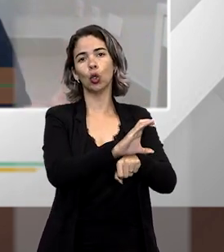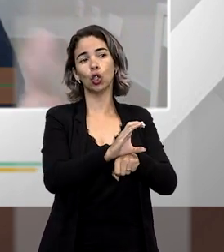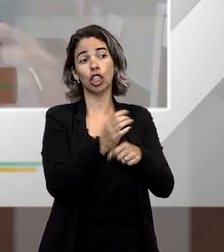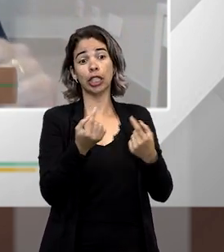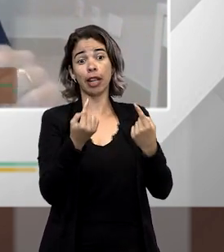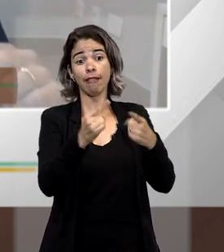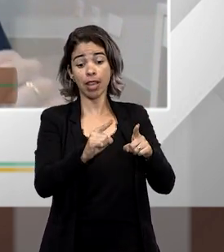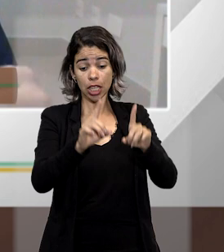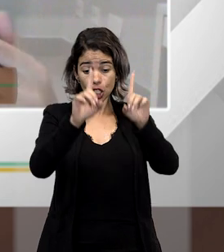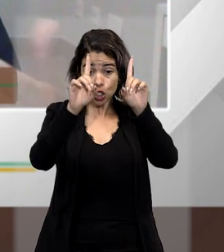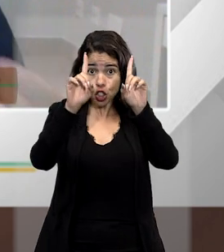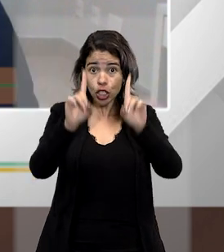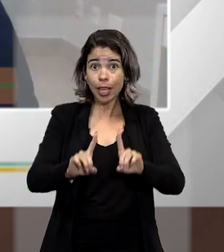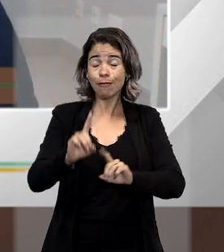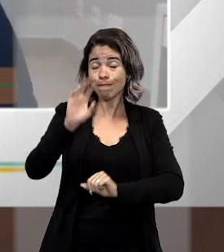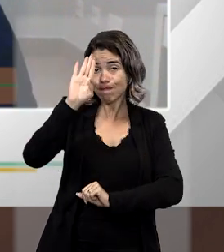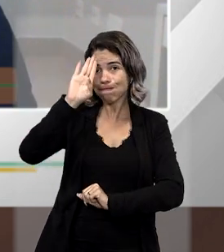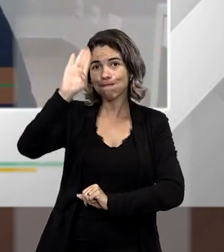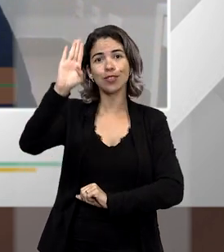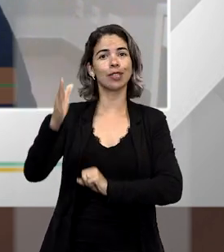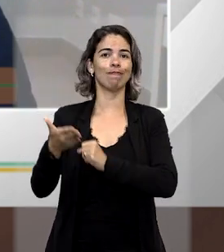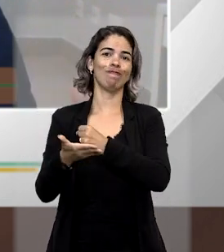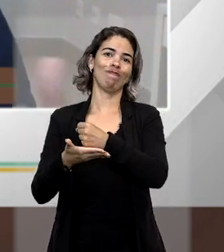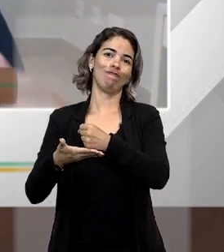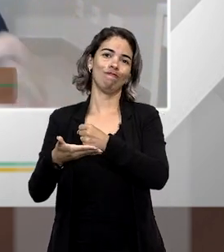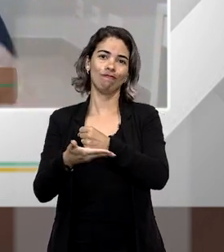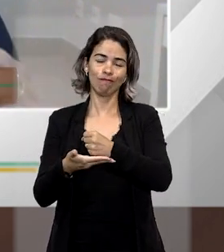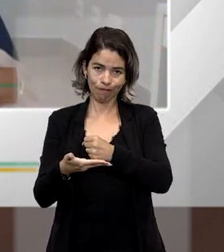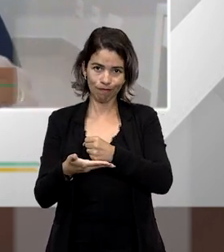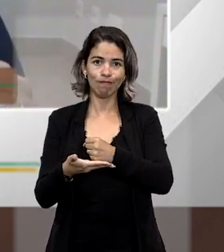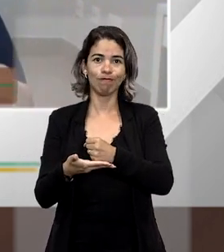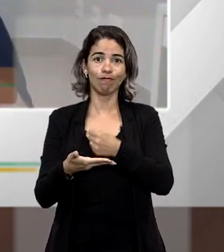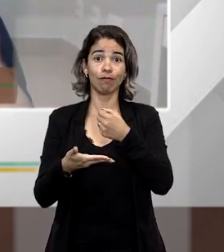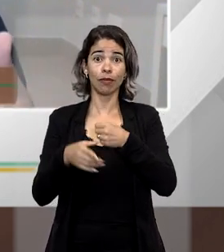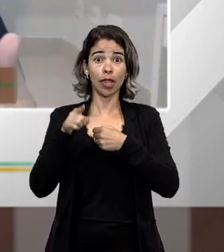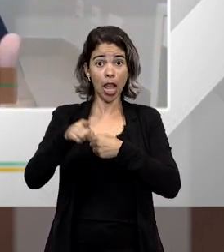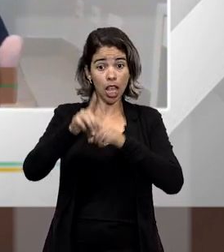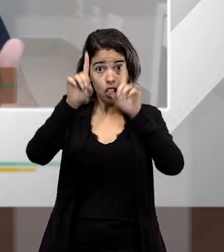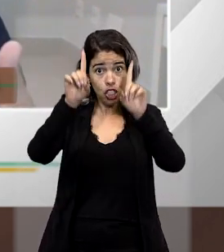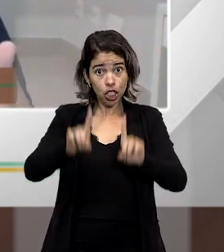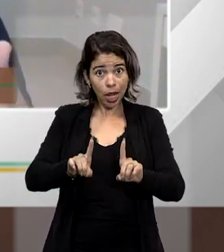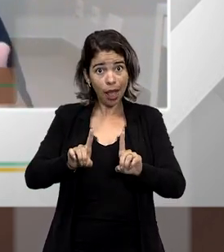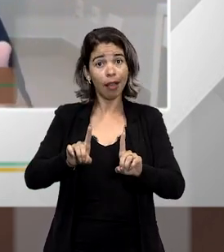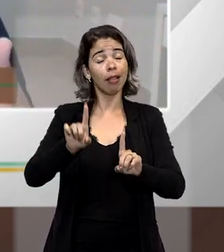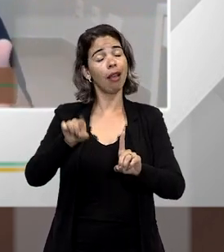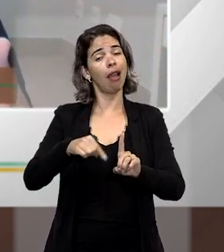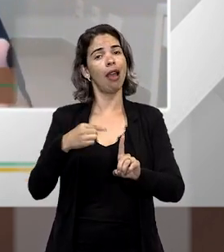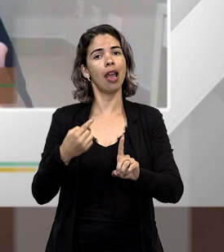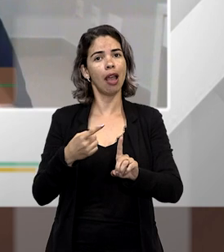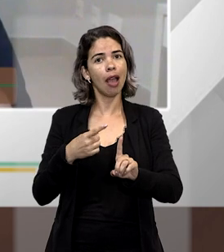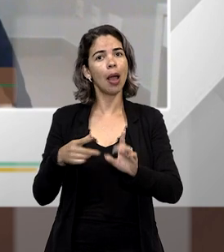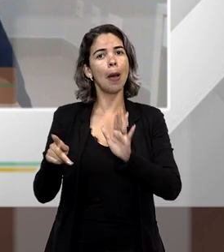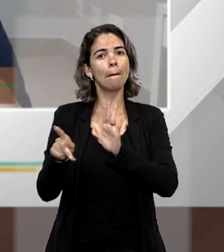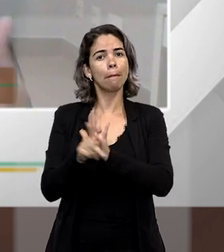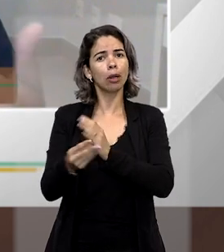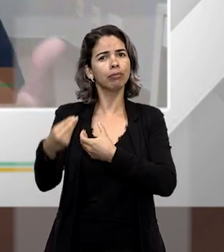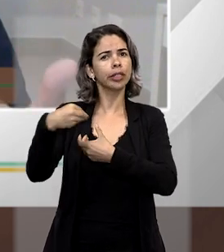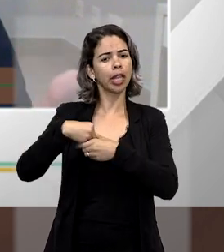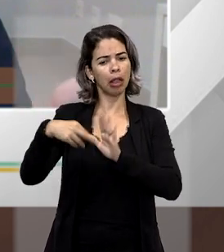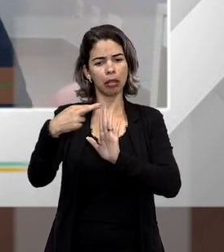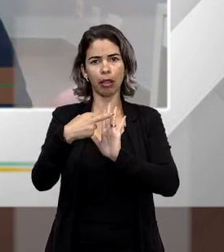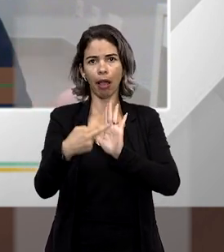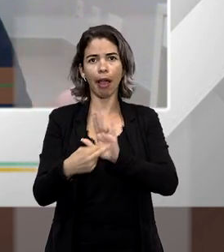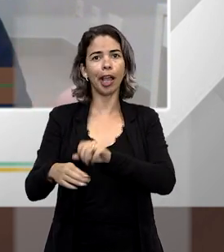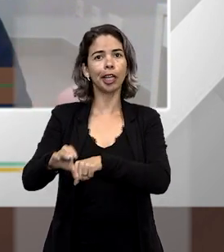constitucional de defesa dos direitos fundamentais. Os direitos fundamentais centralizaram-se de uma maneira nos regimes